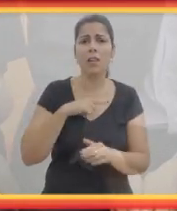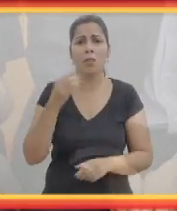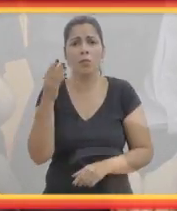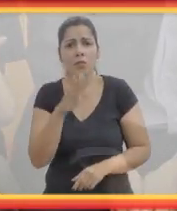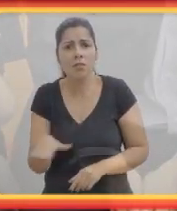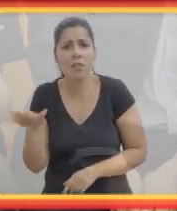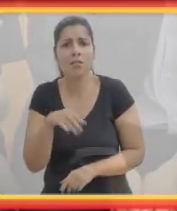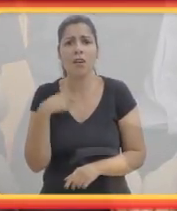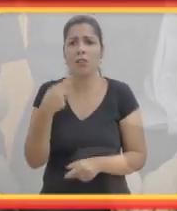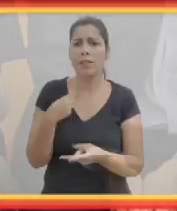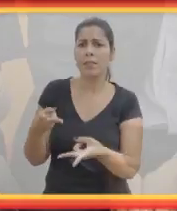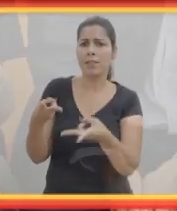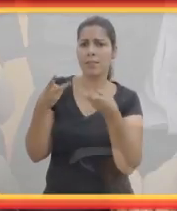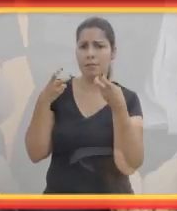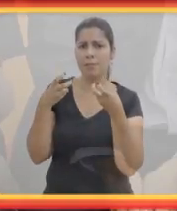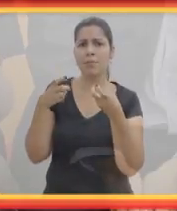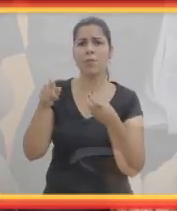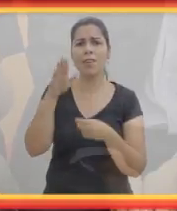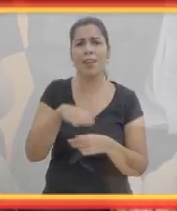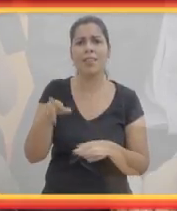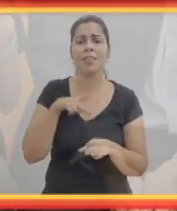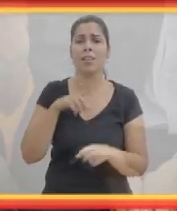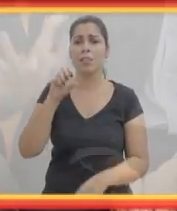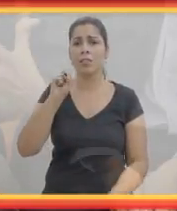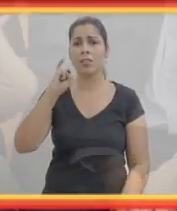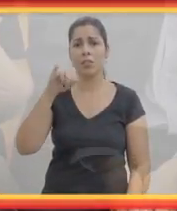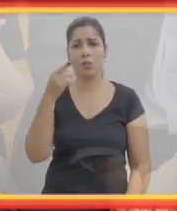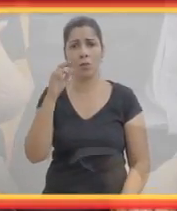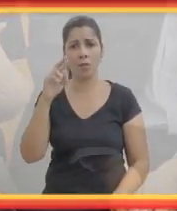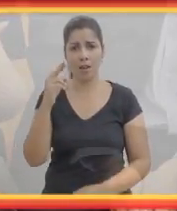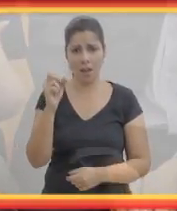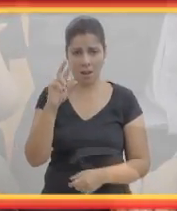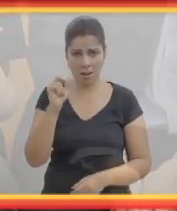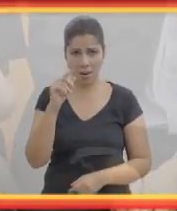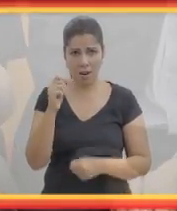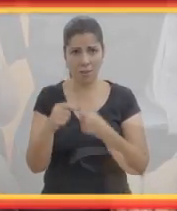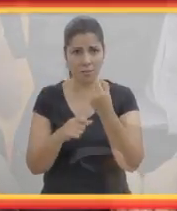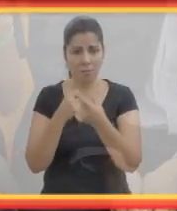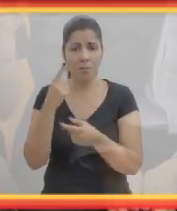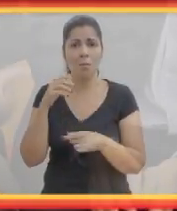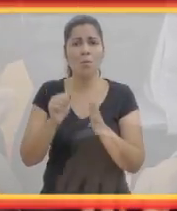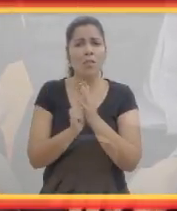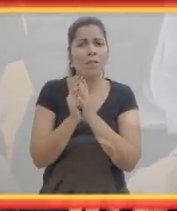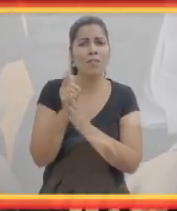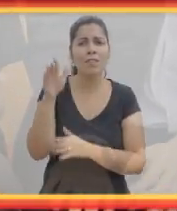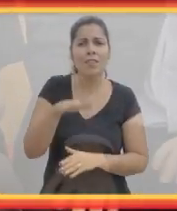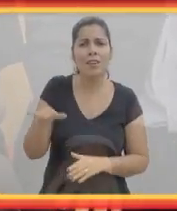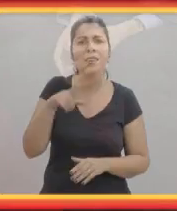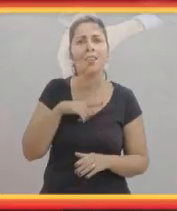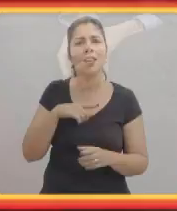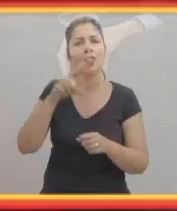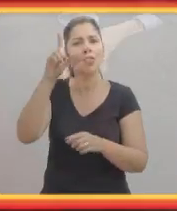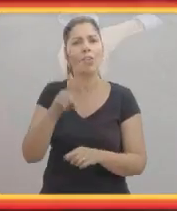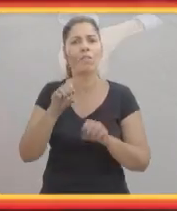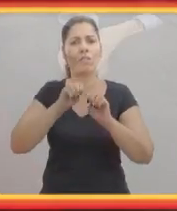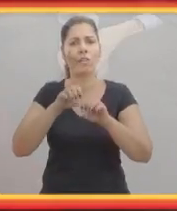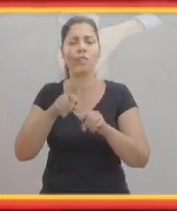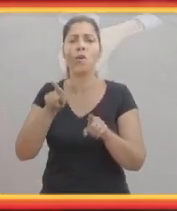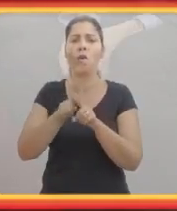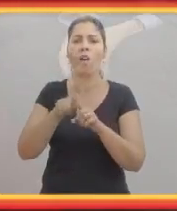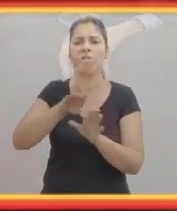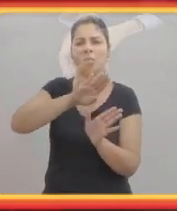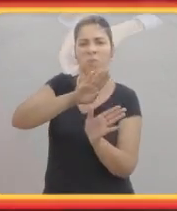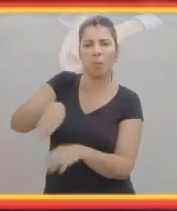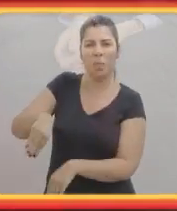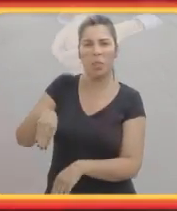abrindo portas, seja de educação, seja de portas profissionais. Muitas crianças,